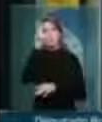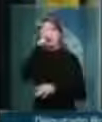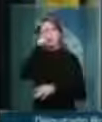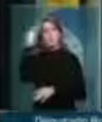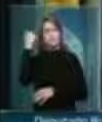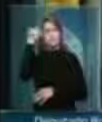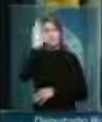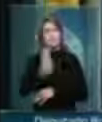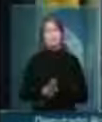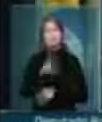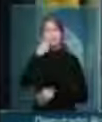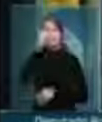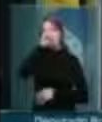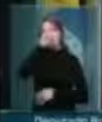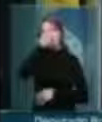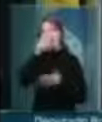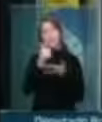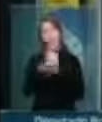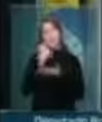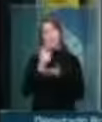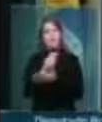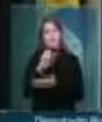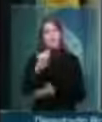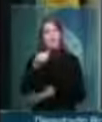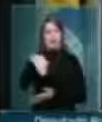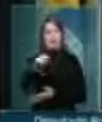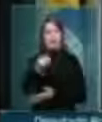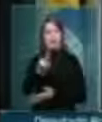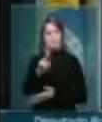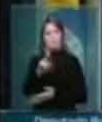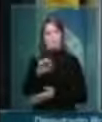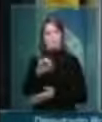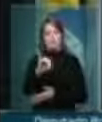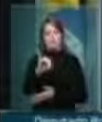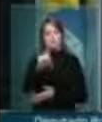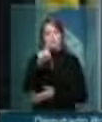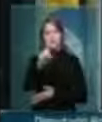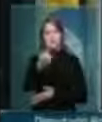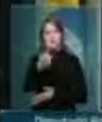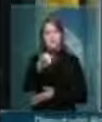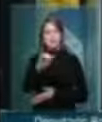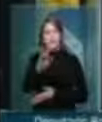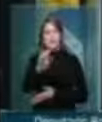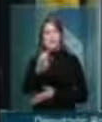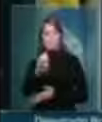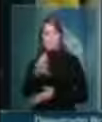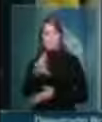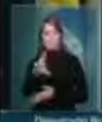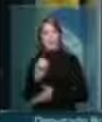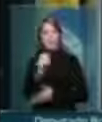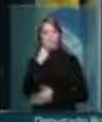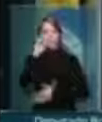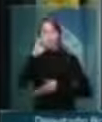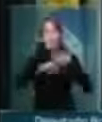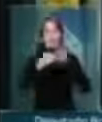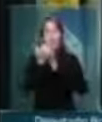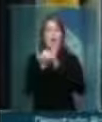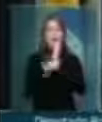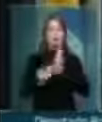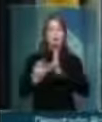O livro do jornalista Amaury Ribeiro vem amplamente documentado, e não só ele,